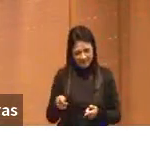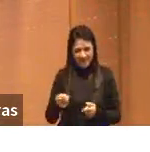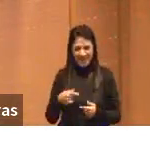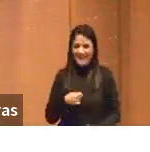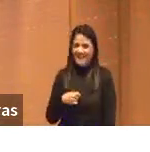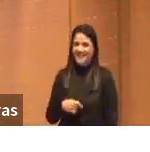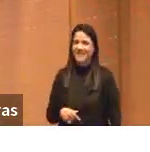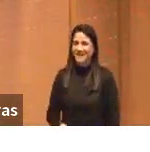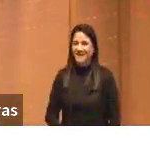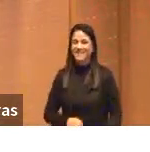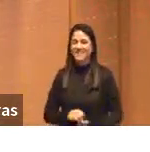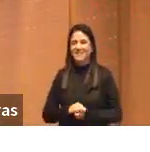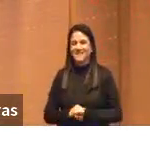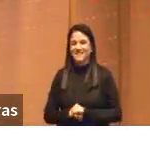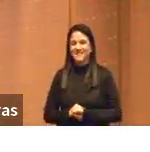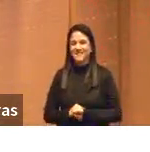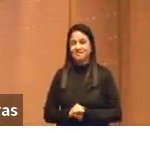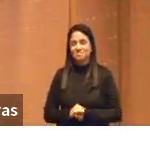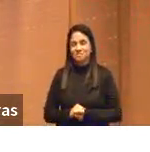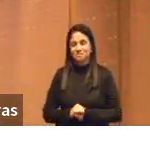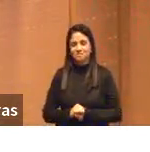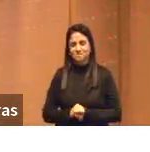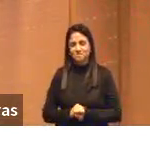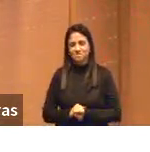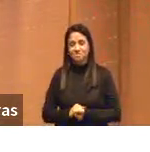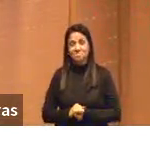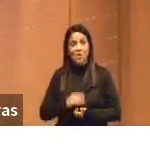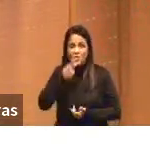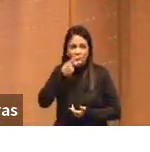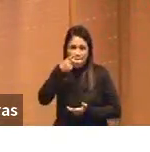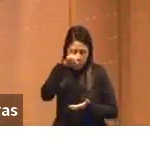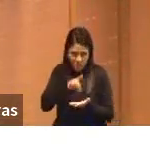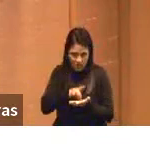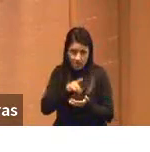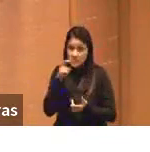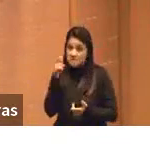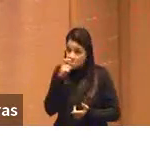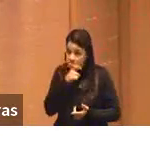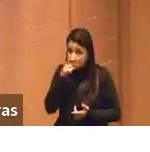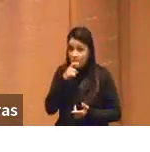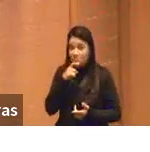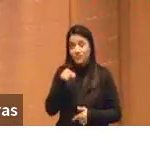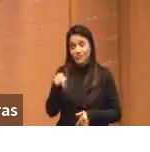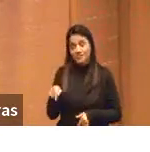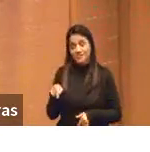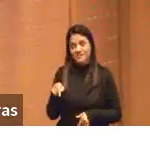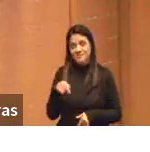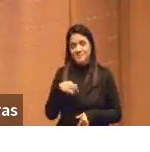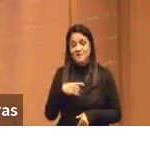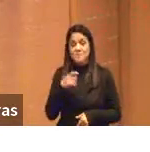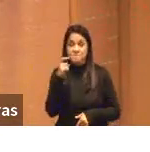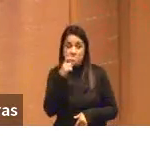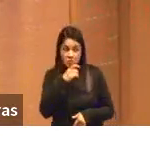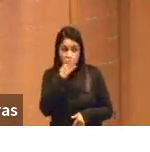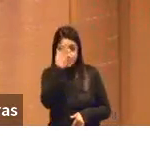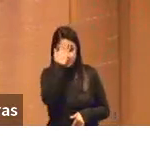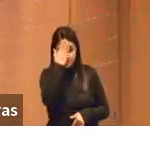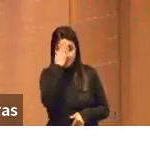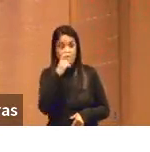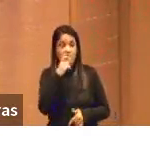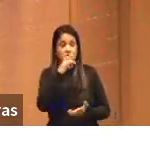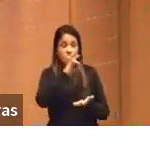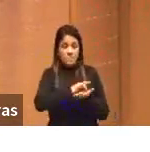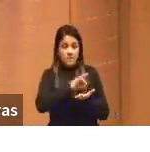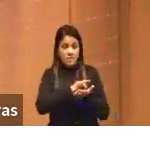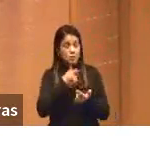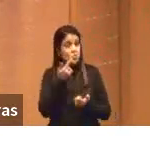Que nem humano. Ele não mente, porque para mentir você tem que saber a verdade. E ele não tem condições